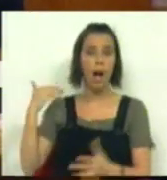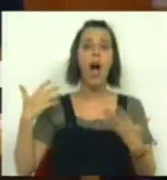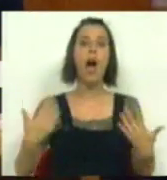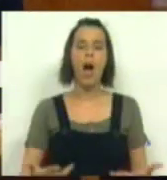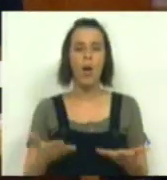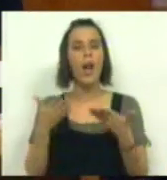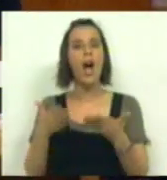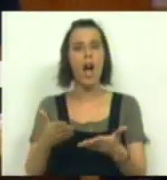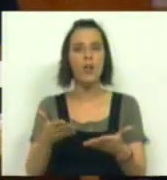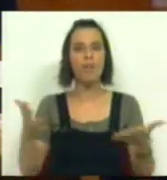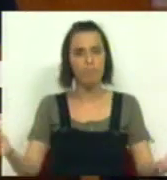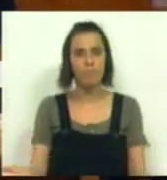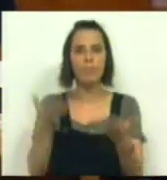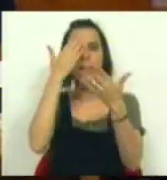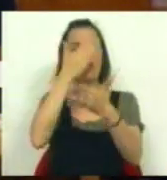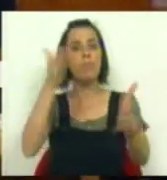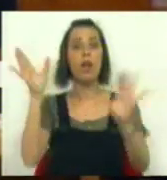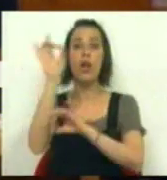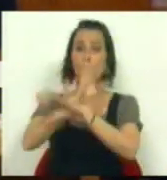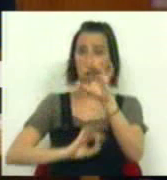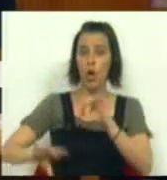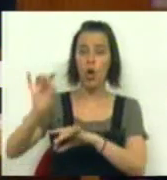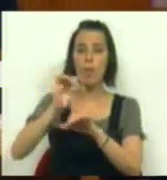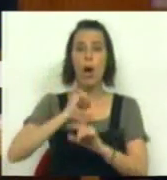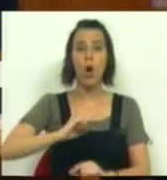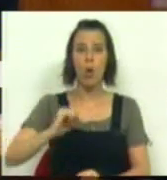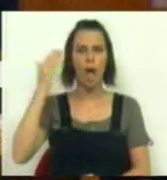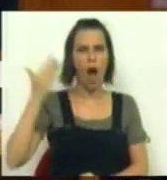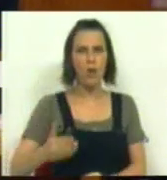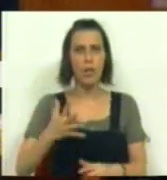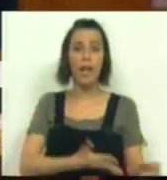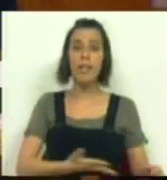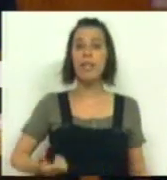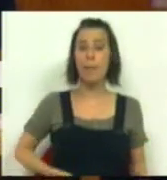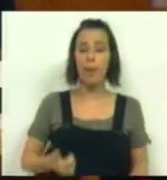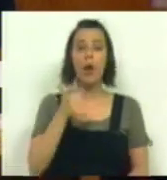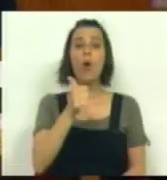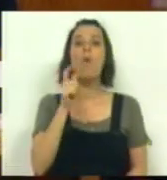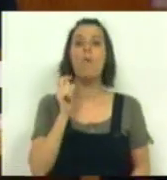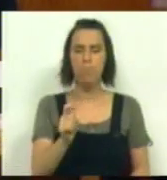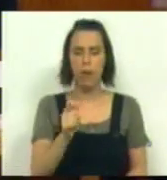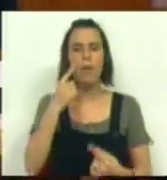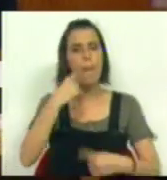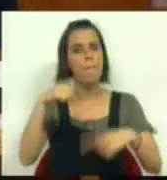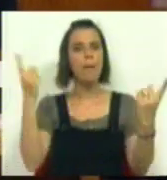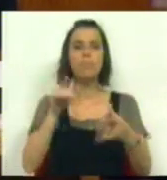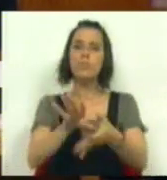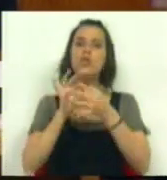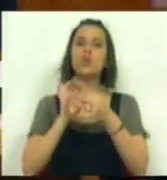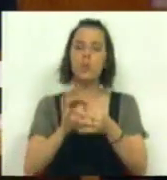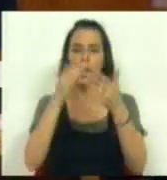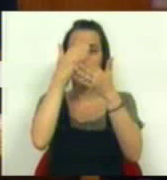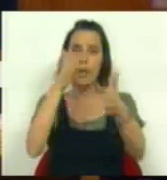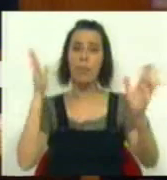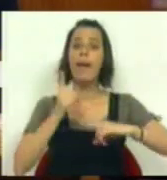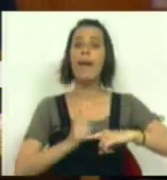estão a ajudar a reconstruir democraticamente a Europa contra a austeridade e o desemprego. O Bloco de Esquerda manifesta a sua solidariedade